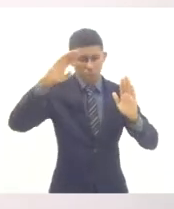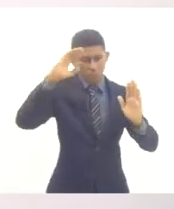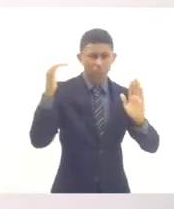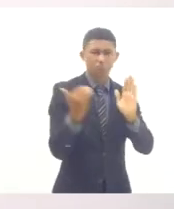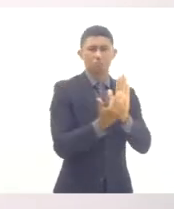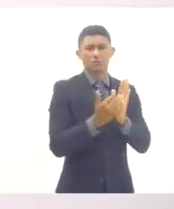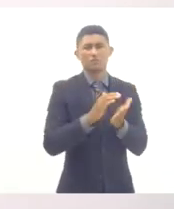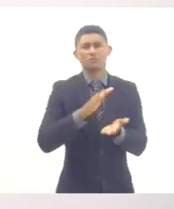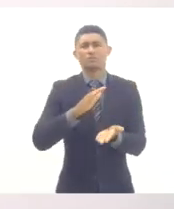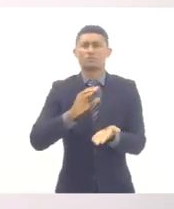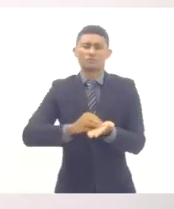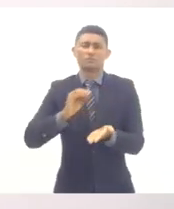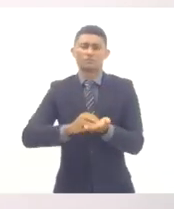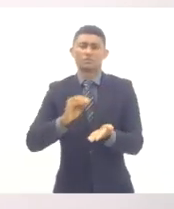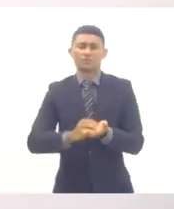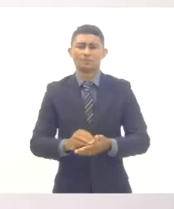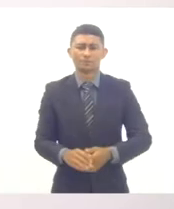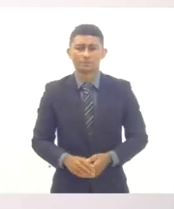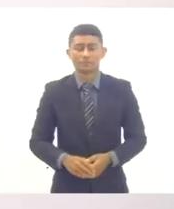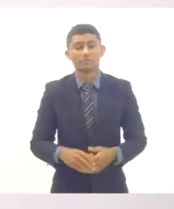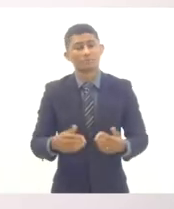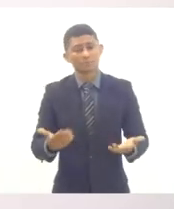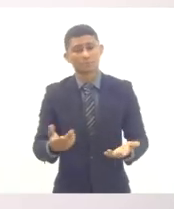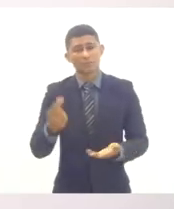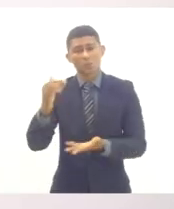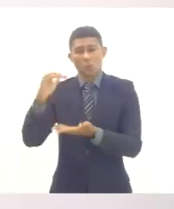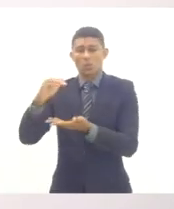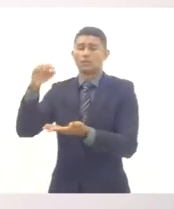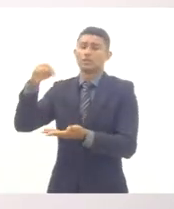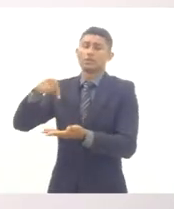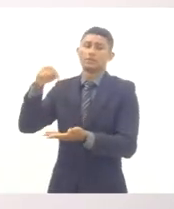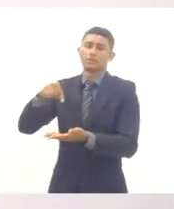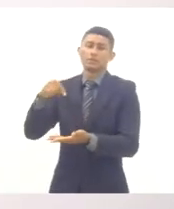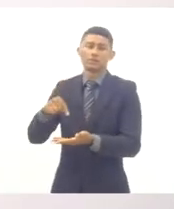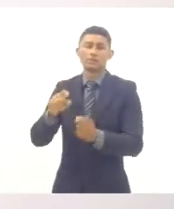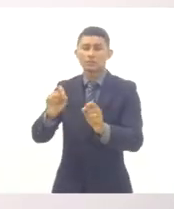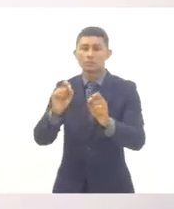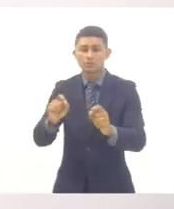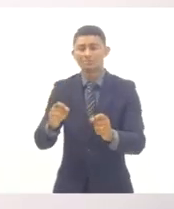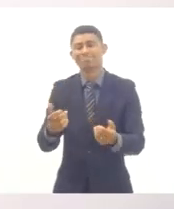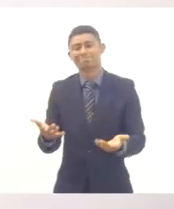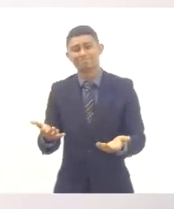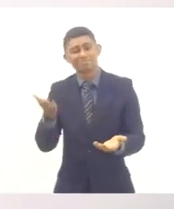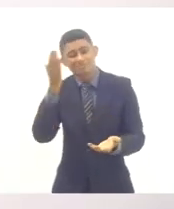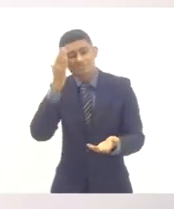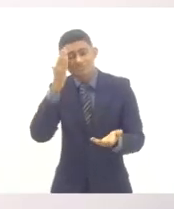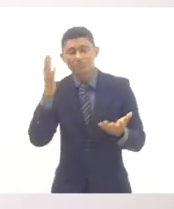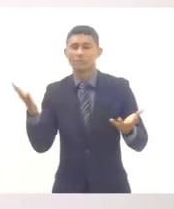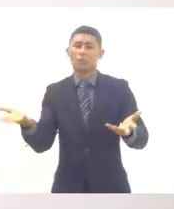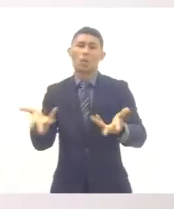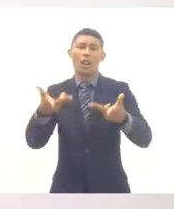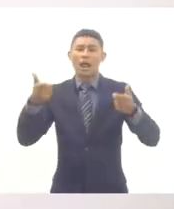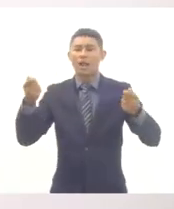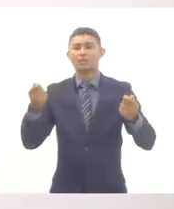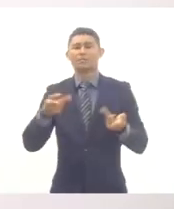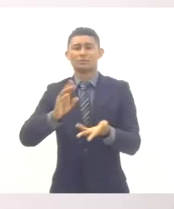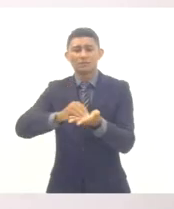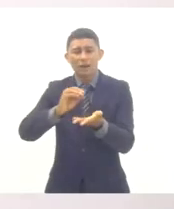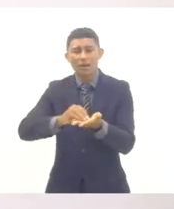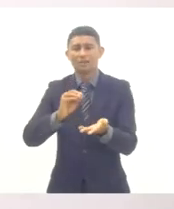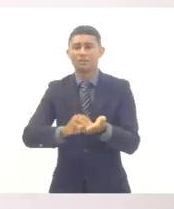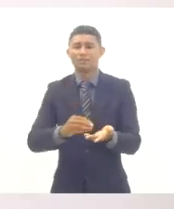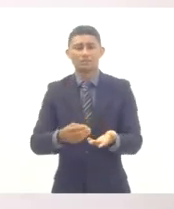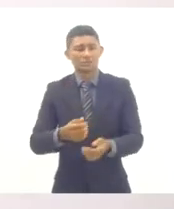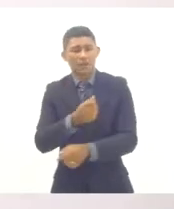se este orçamento, que não cumpre o custo aluno-qualidade, que não permite o cumprimento do custo